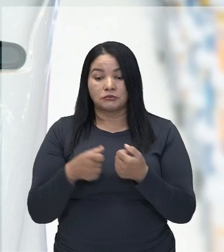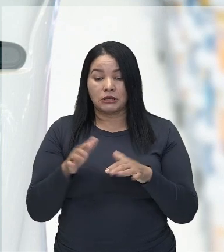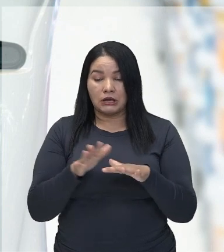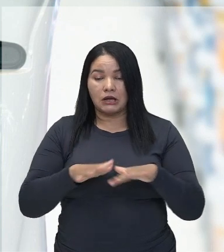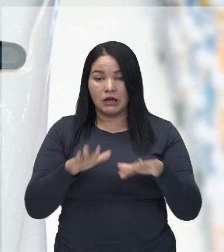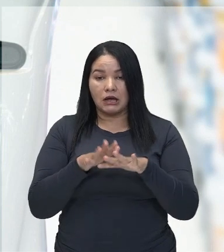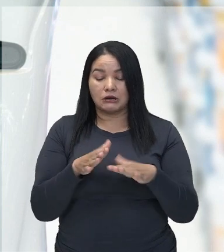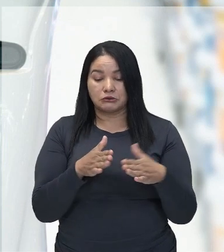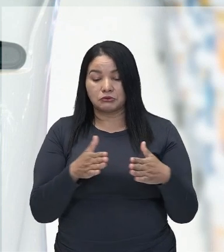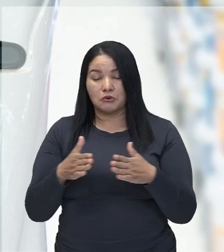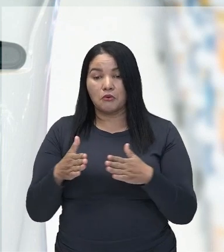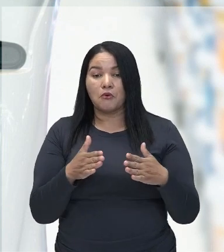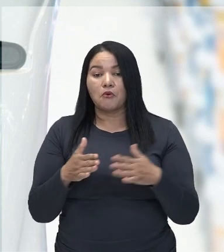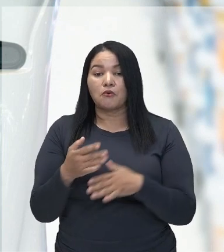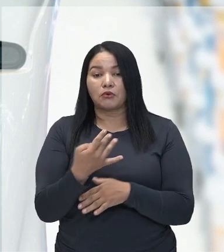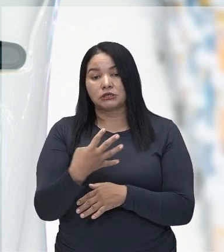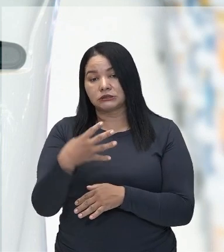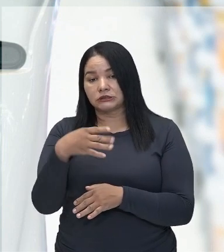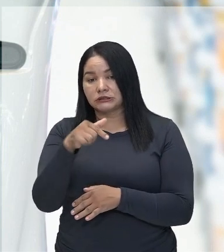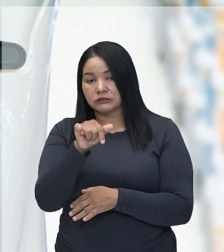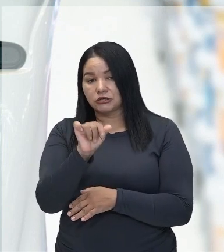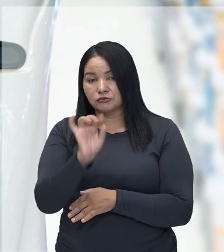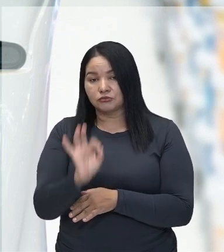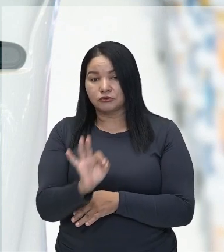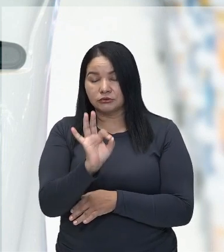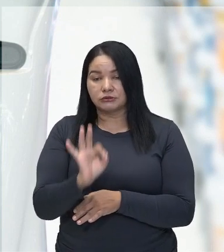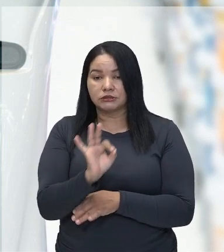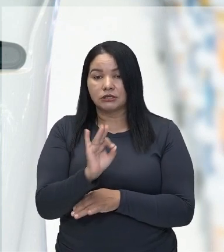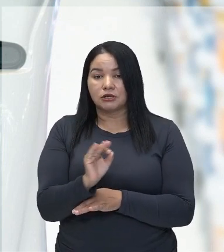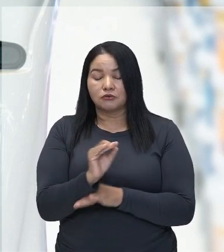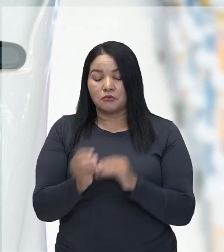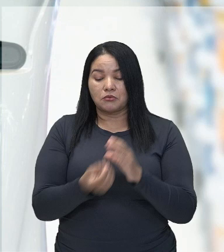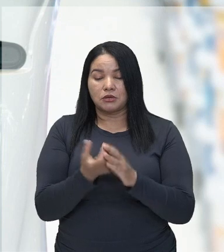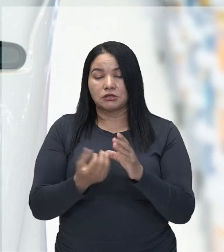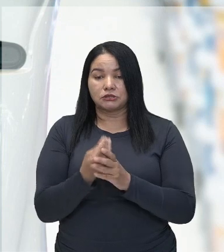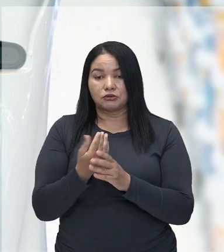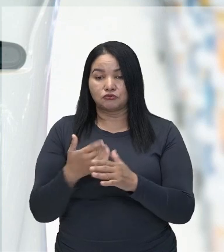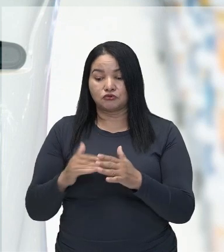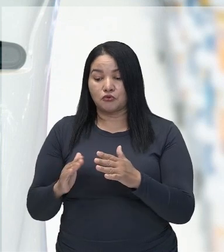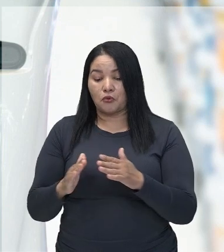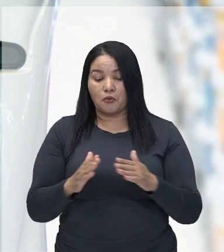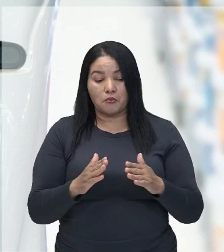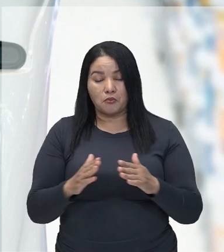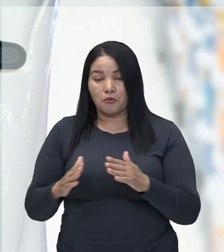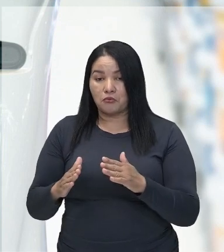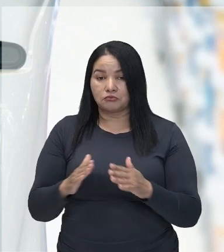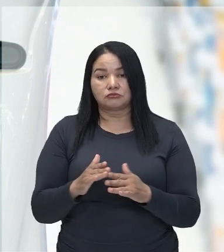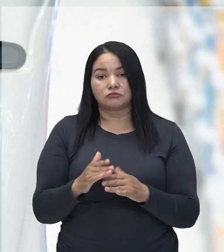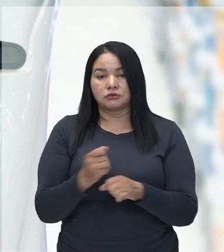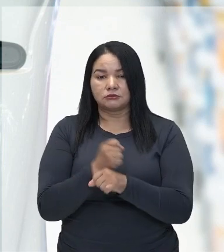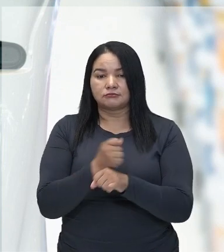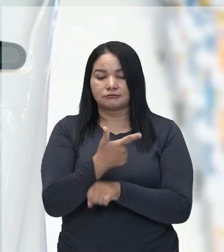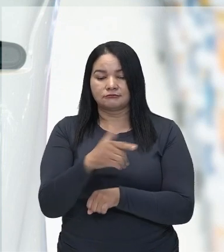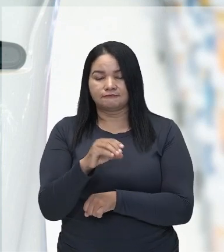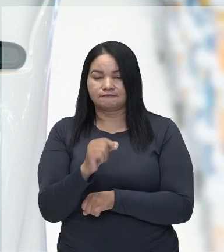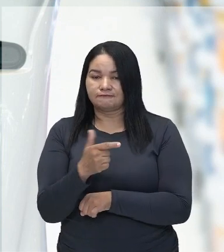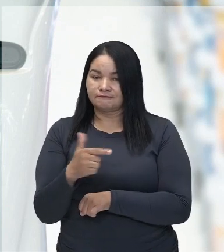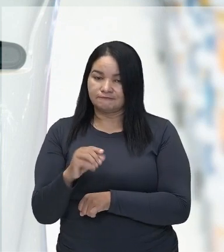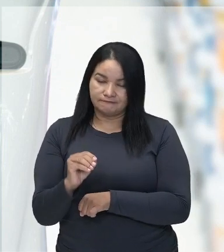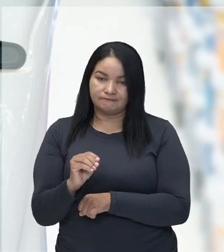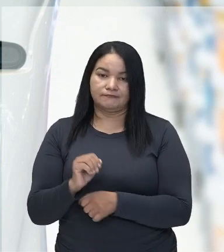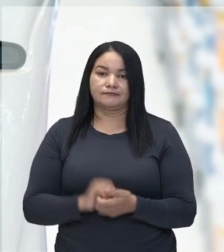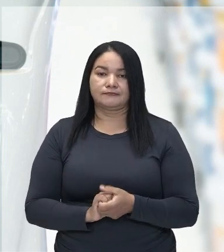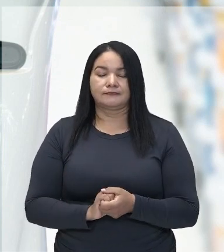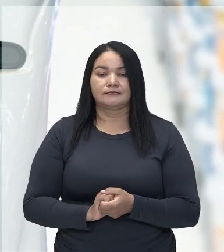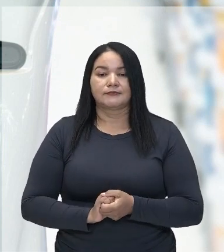com 47% da fabricação global de robôs em 2020. E essas cinco empresas,